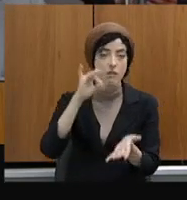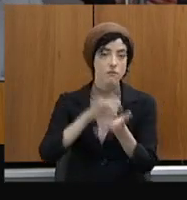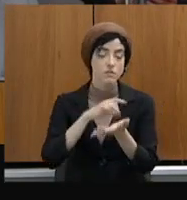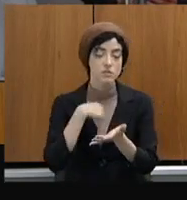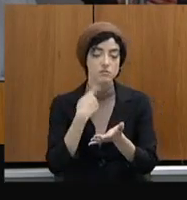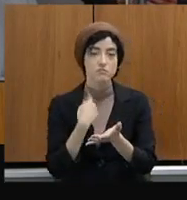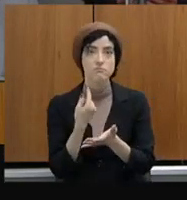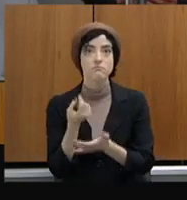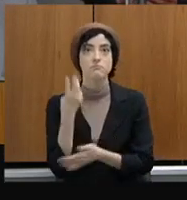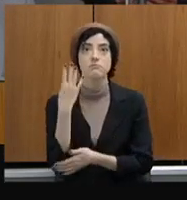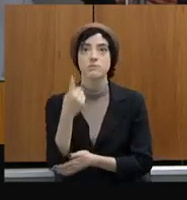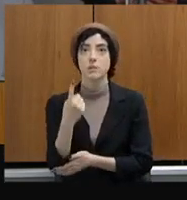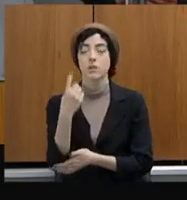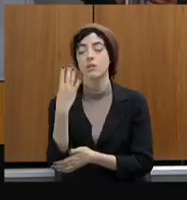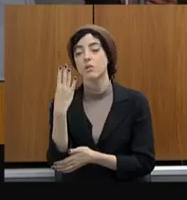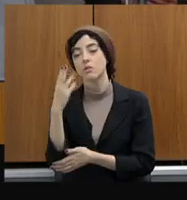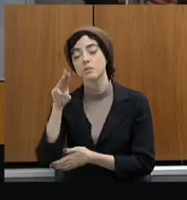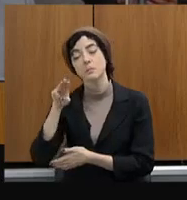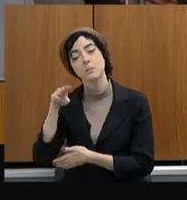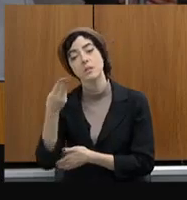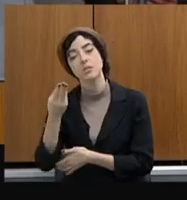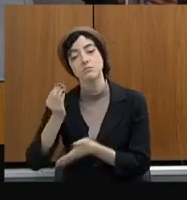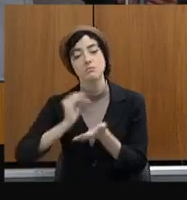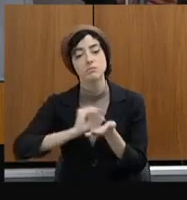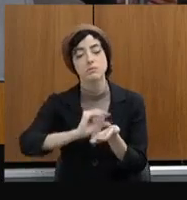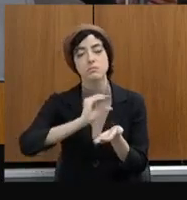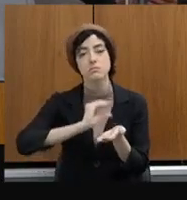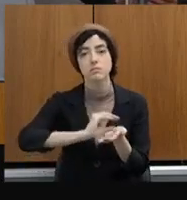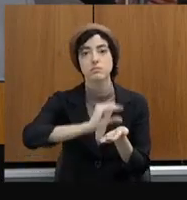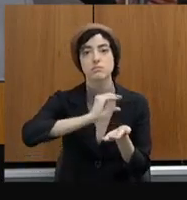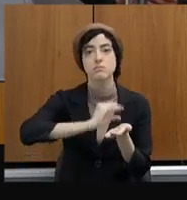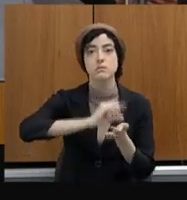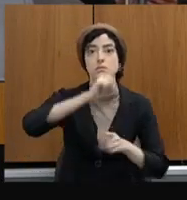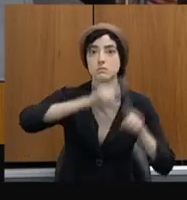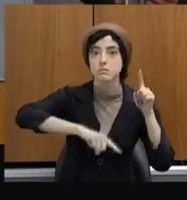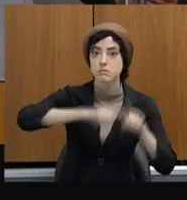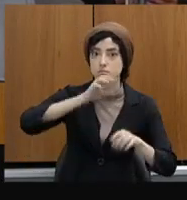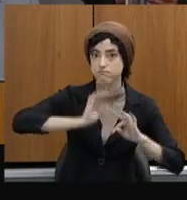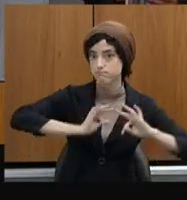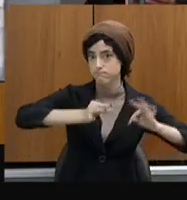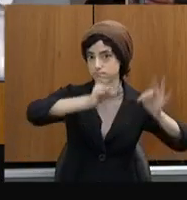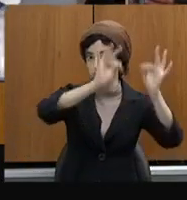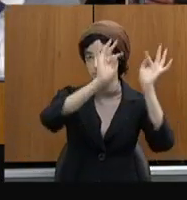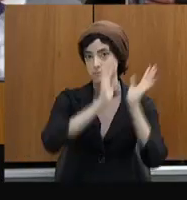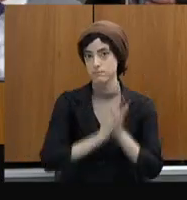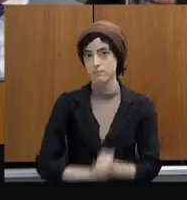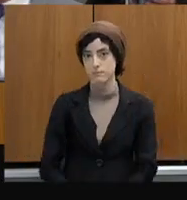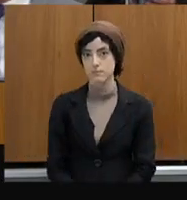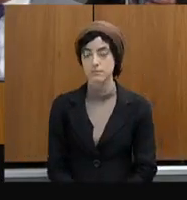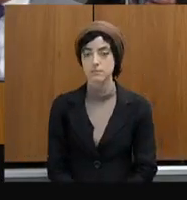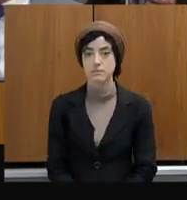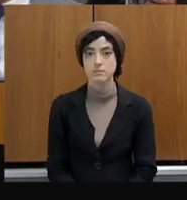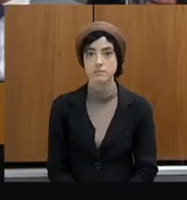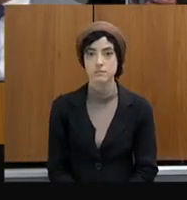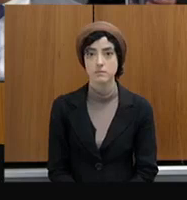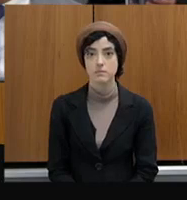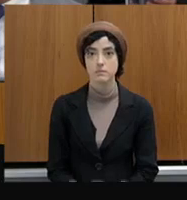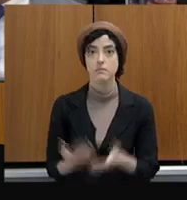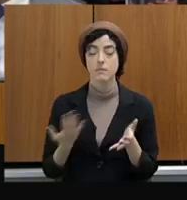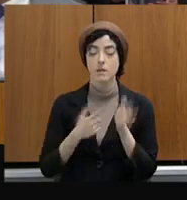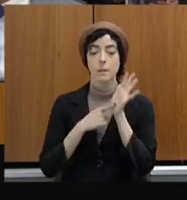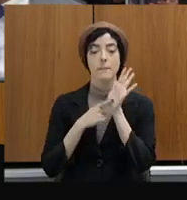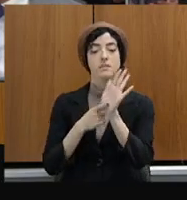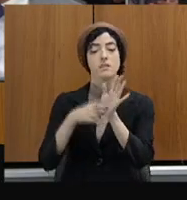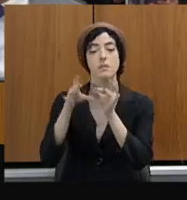deputados que estão nesta mesa, nós temos uma apresentação detalhada, que não é o caso de fazer